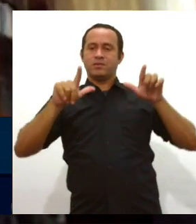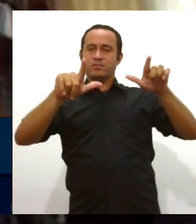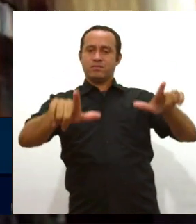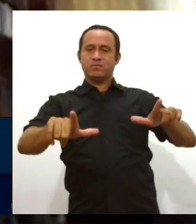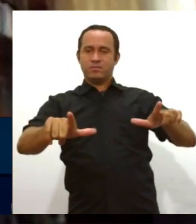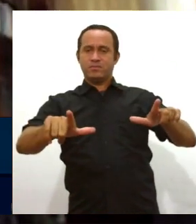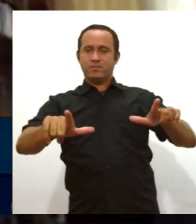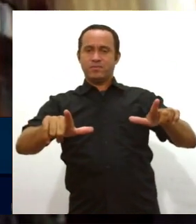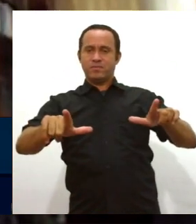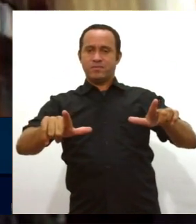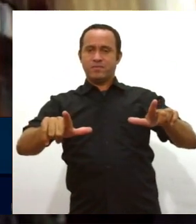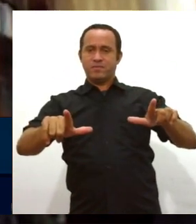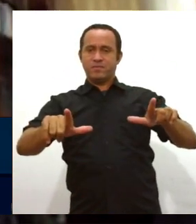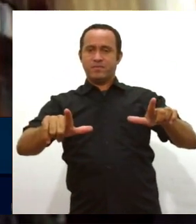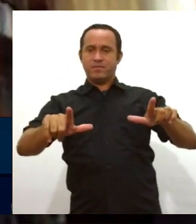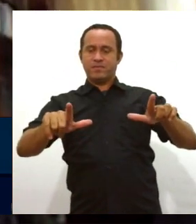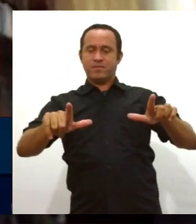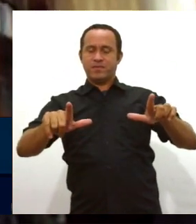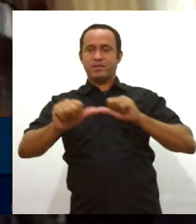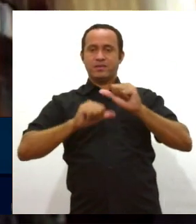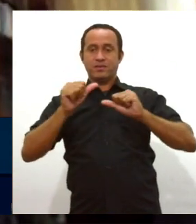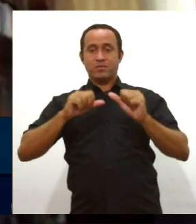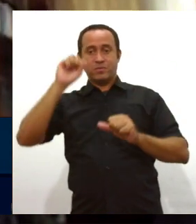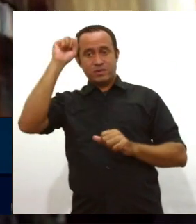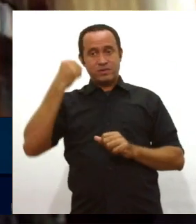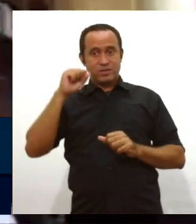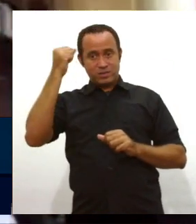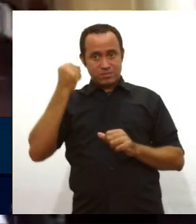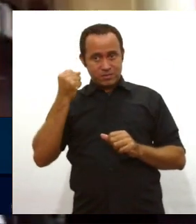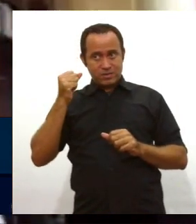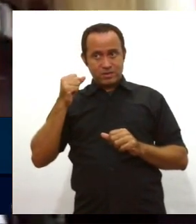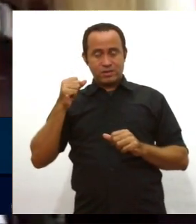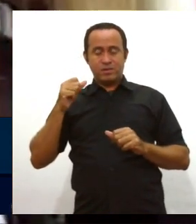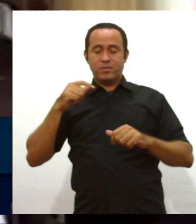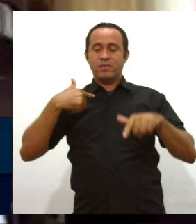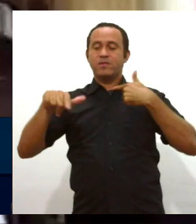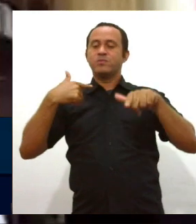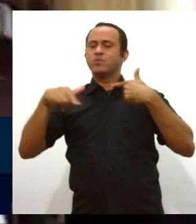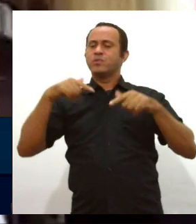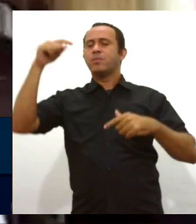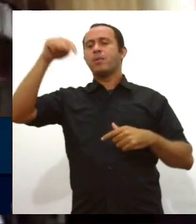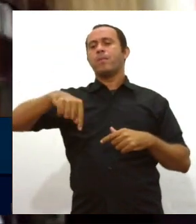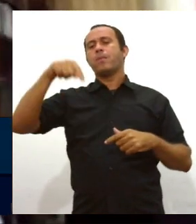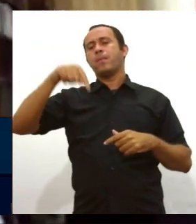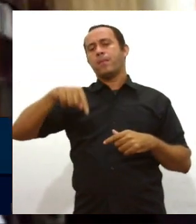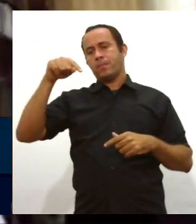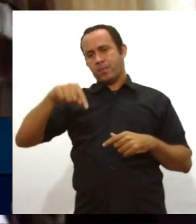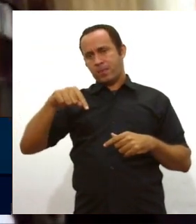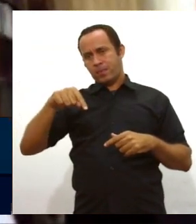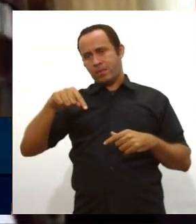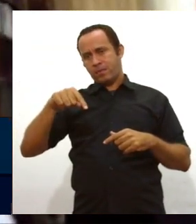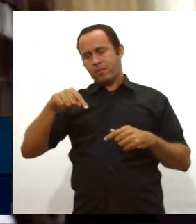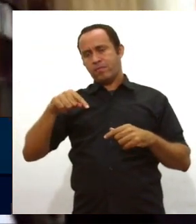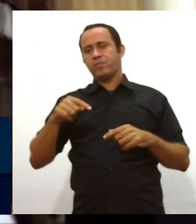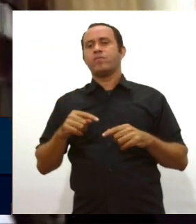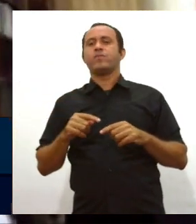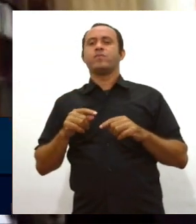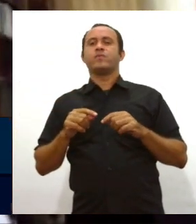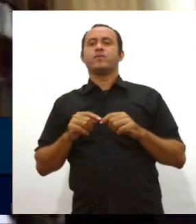casa, reconhecendo o trabalho que ela desenvolveu e desenvolve até hoje no Baixo São Francisco,